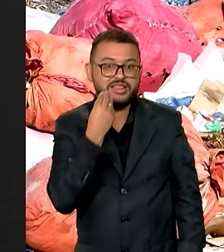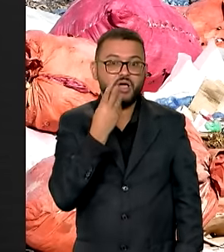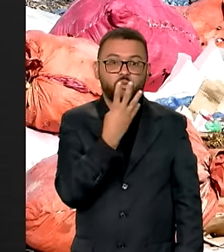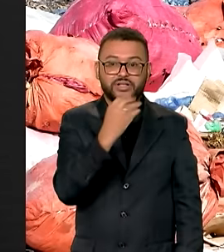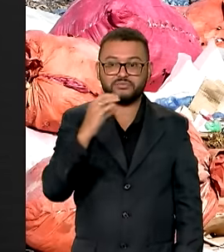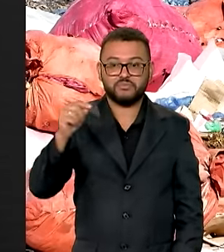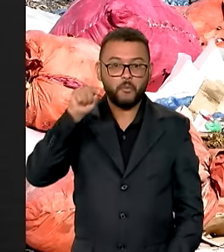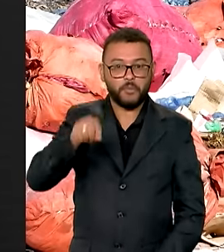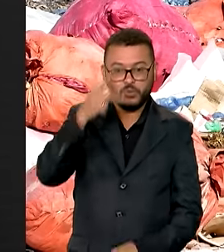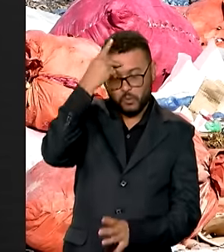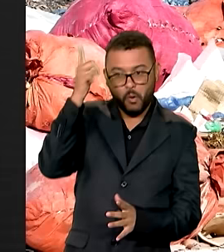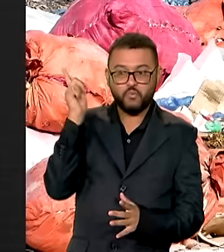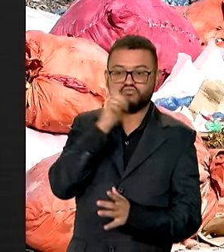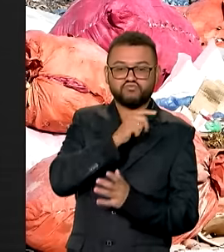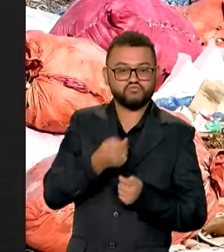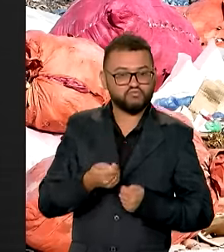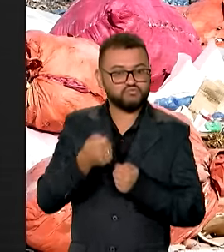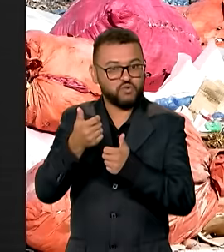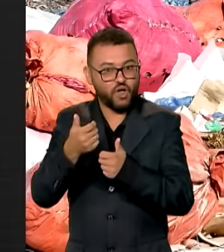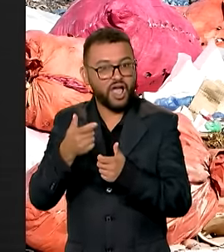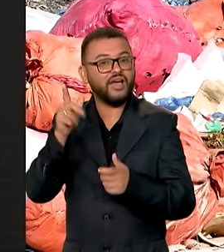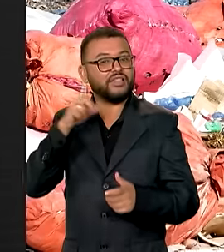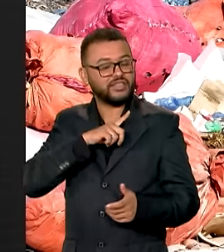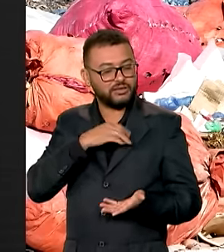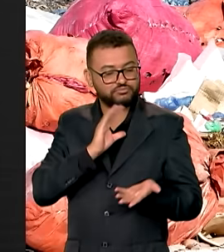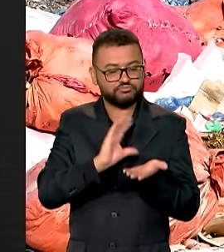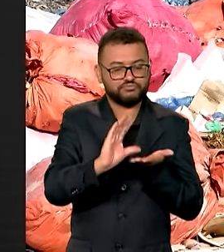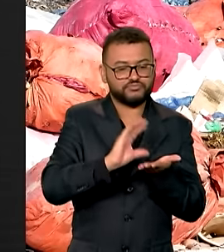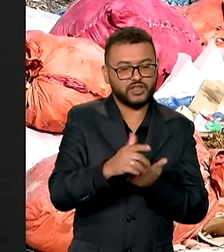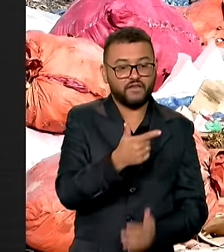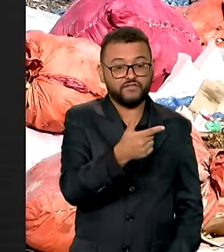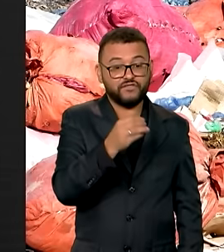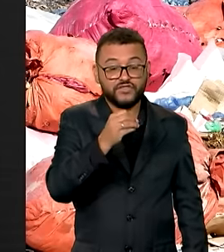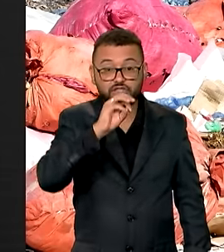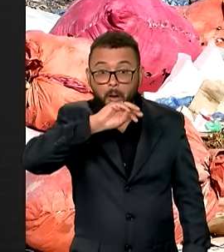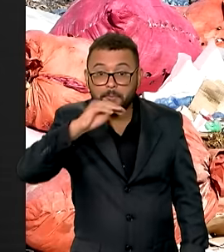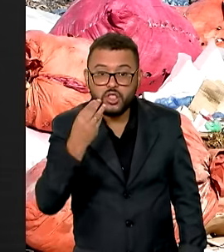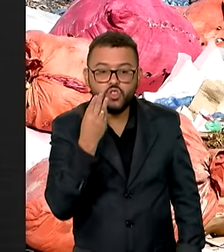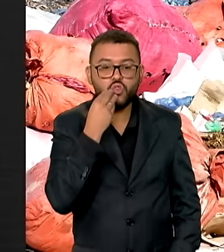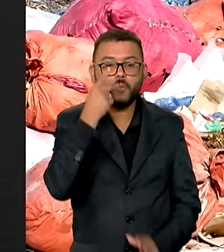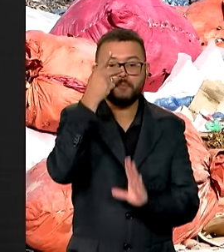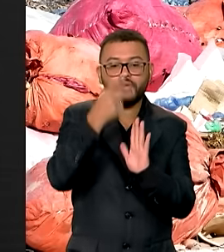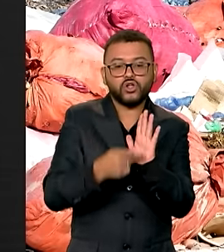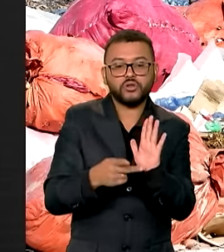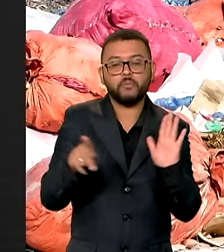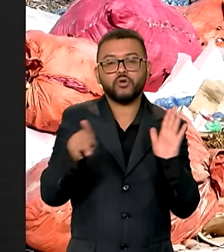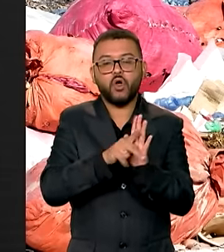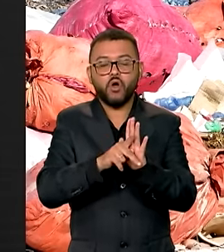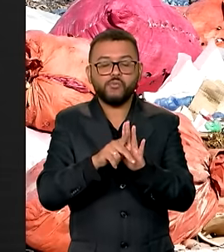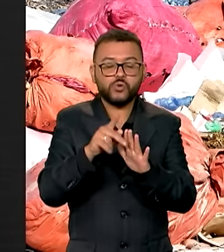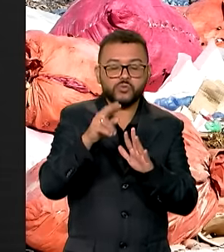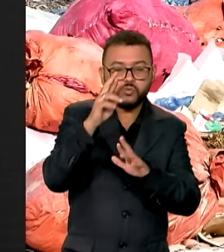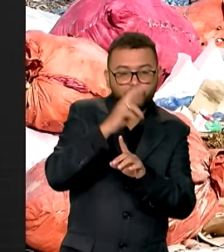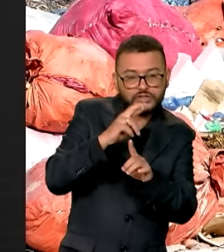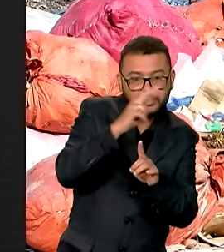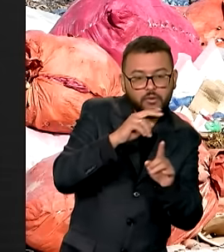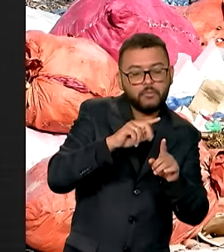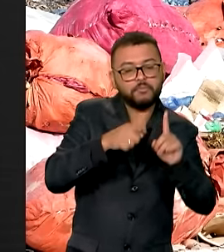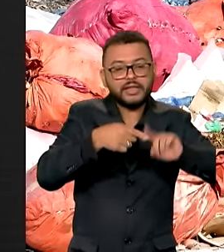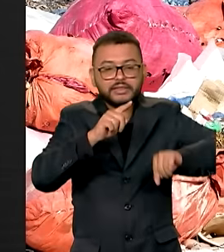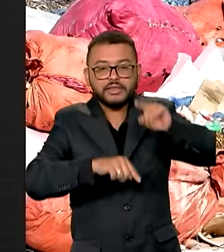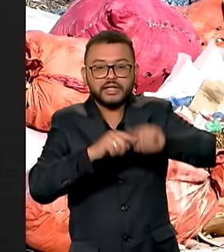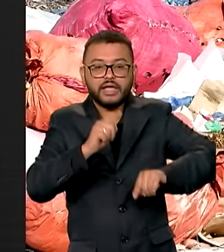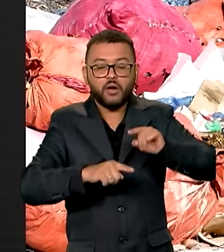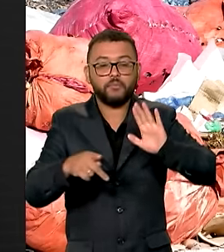serão beneficiadas. Ainda serão destinados 20 milhões de reais para um projeto de gerenciamento de resíduos sólidos